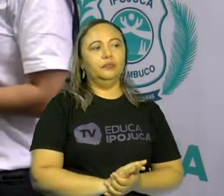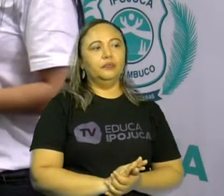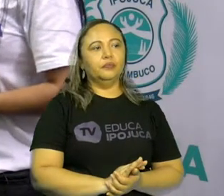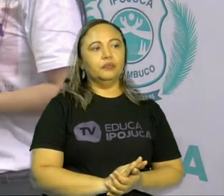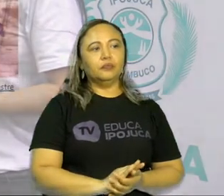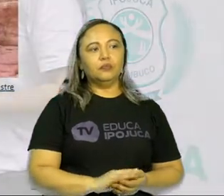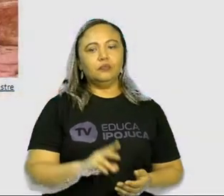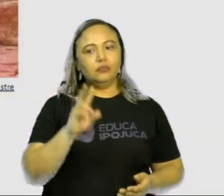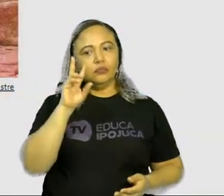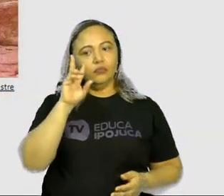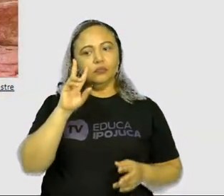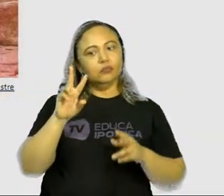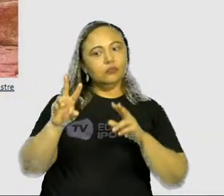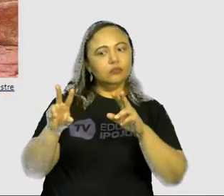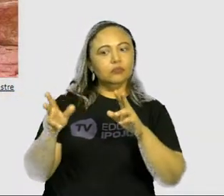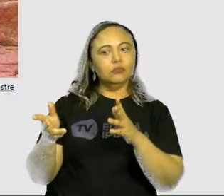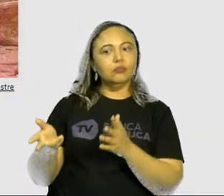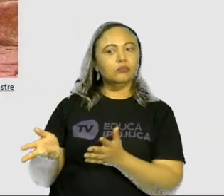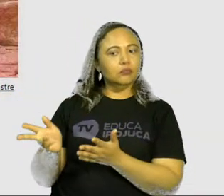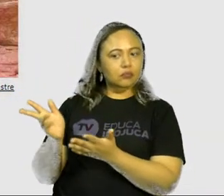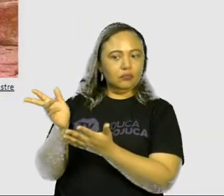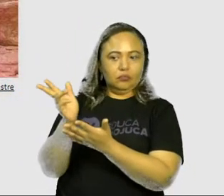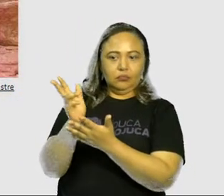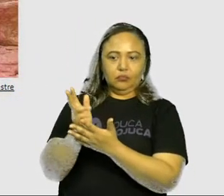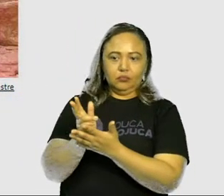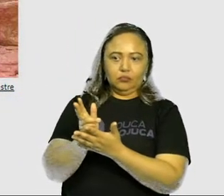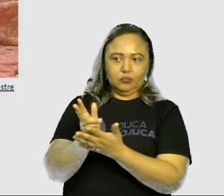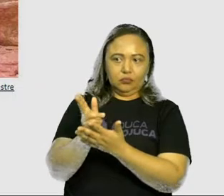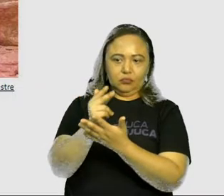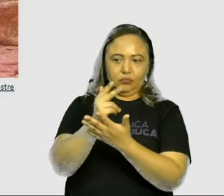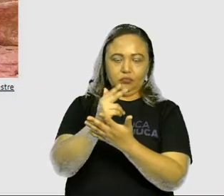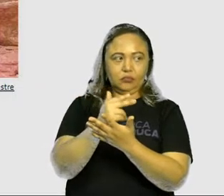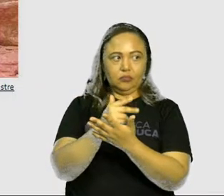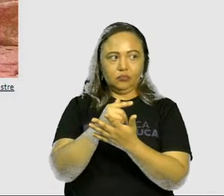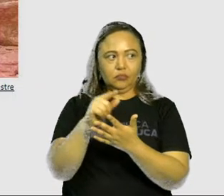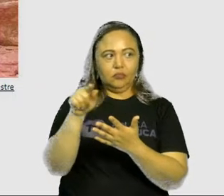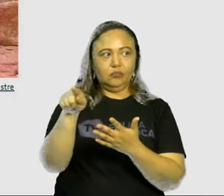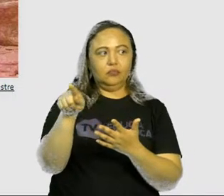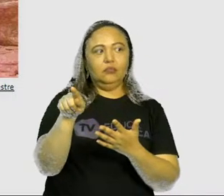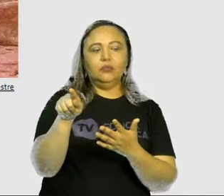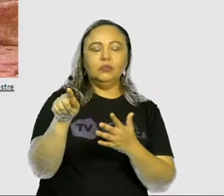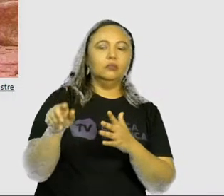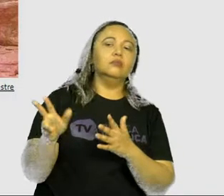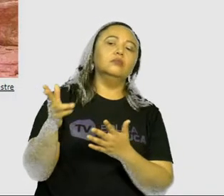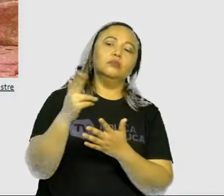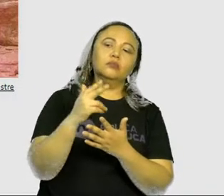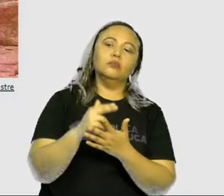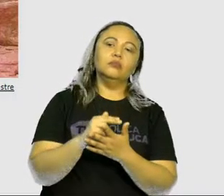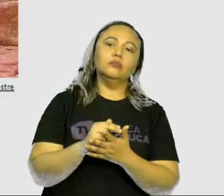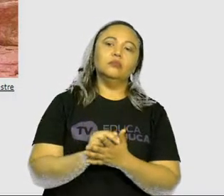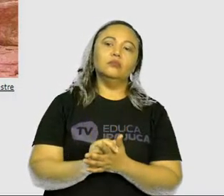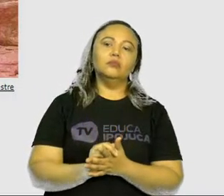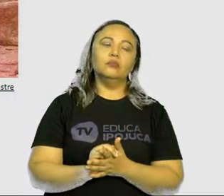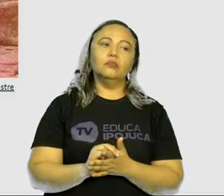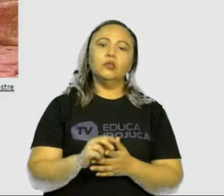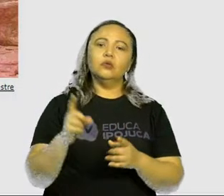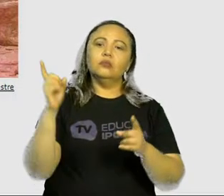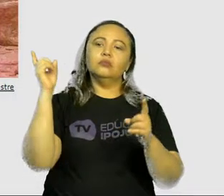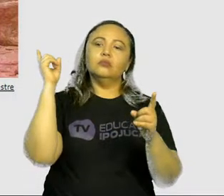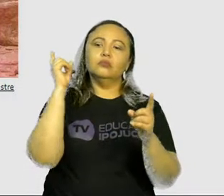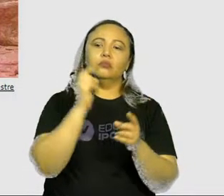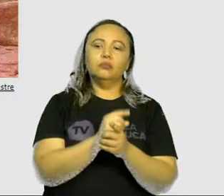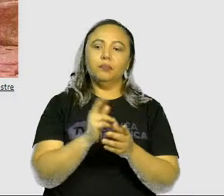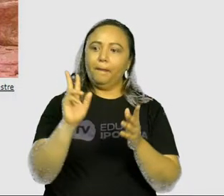Se você notar, isso é muito interessante. Leiam aí para vocês verem. Foram encontradas